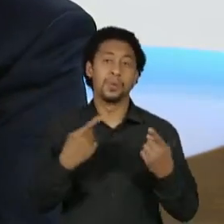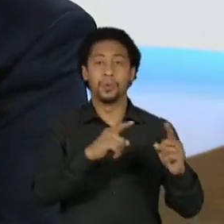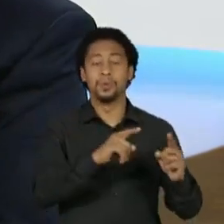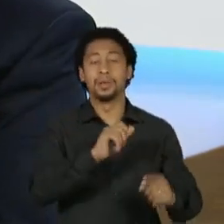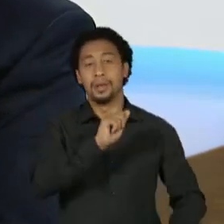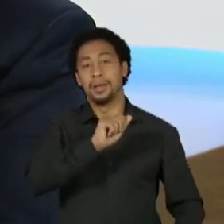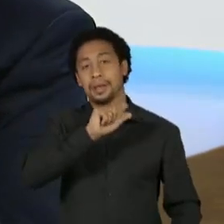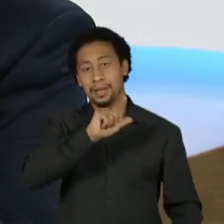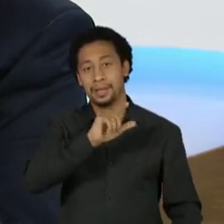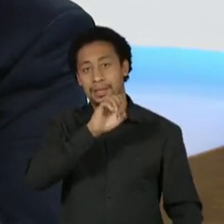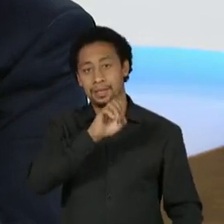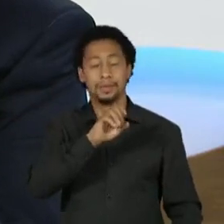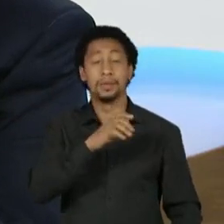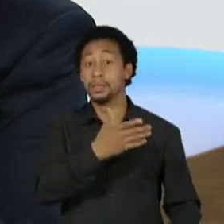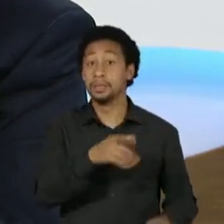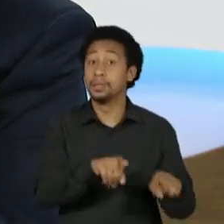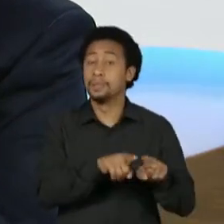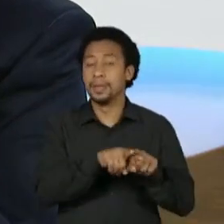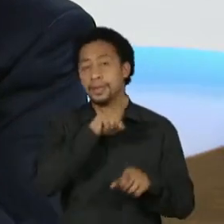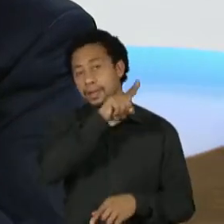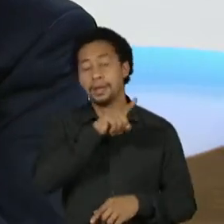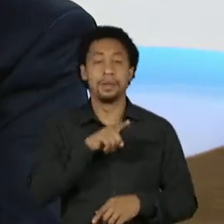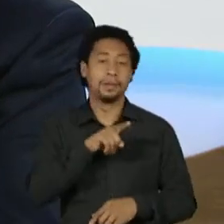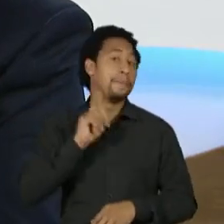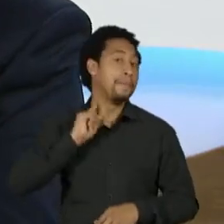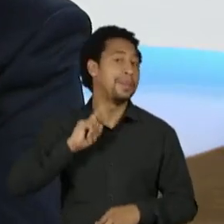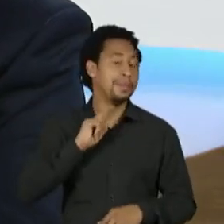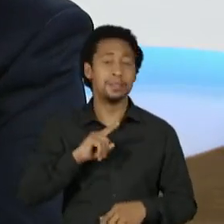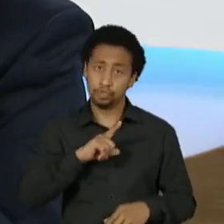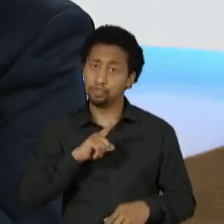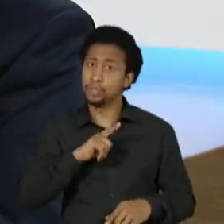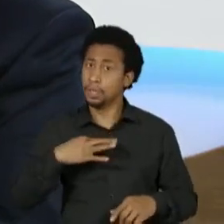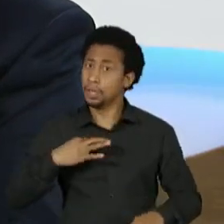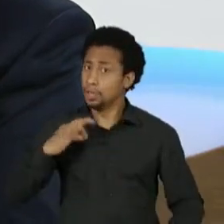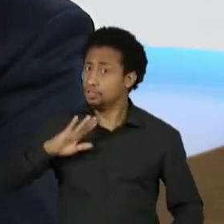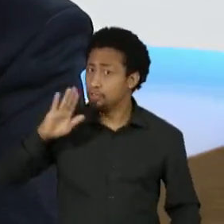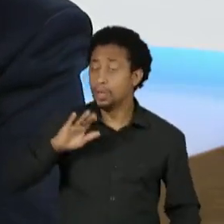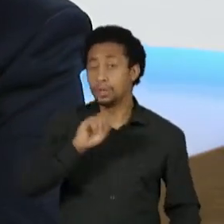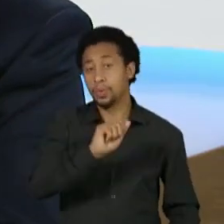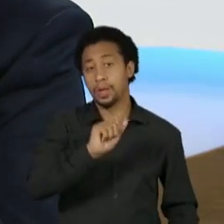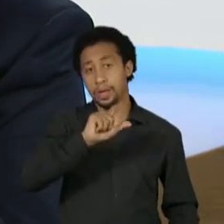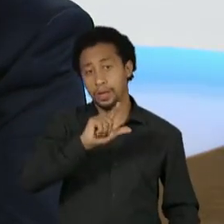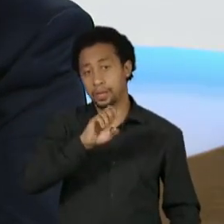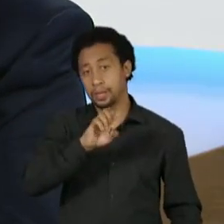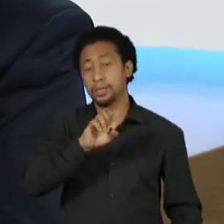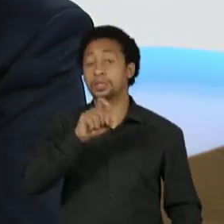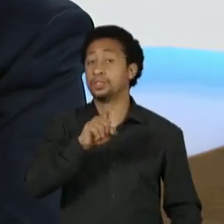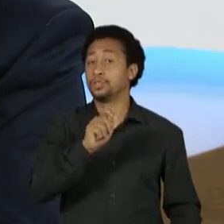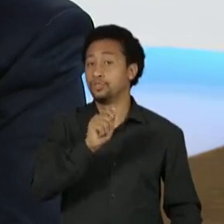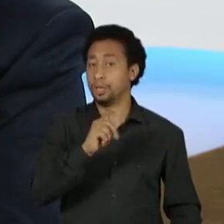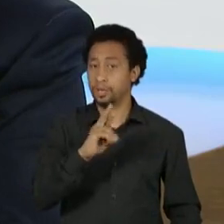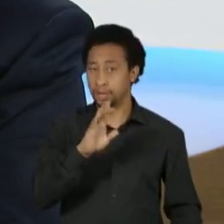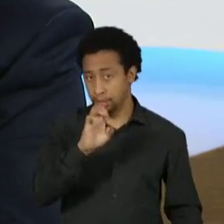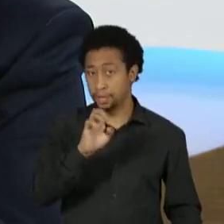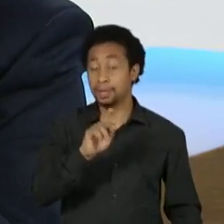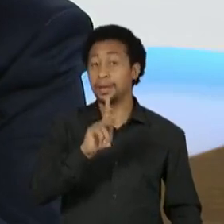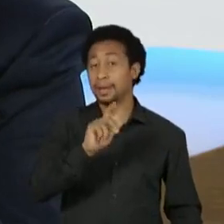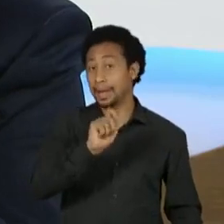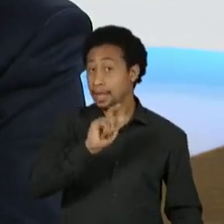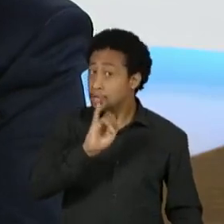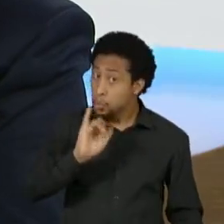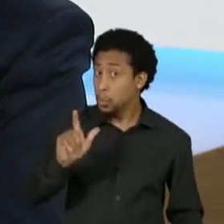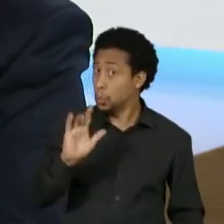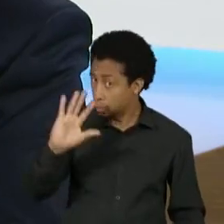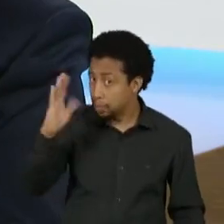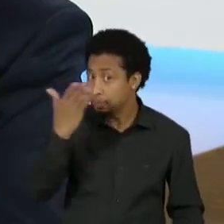em Minas Gerais. Então, estava claro que a gente tinha um sentimento antipolítica muito forte, uma rejeição política e, na época, o Jair Bolsonaro era